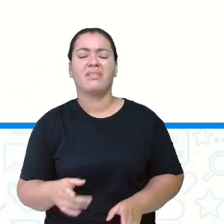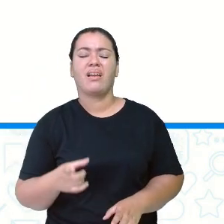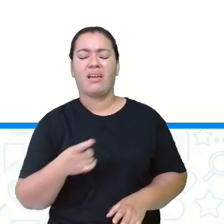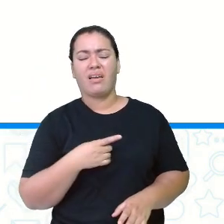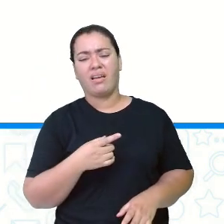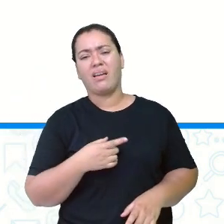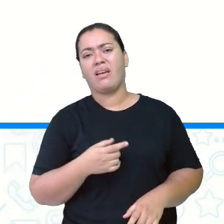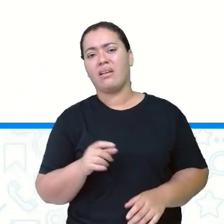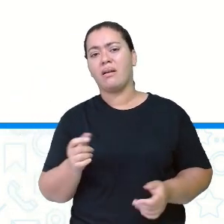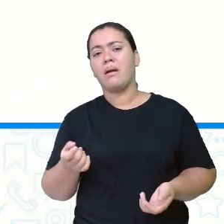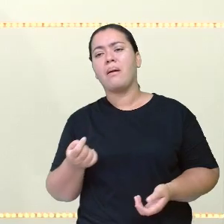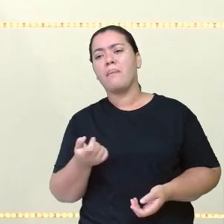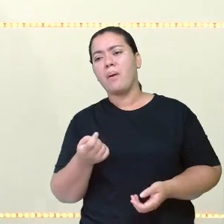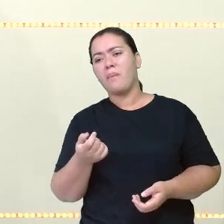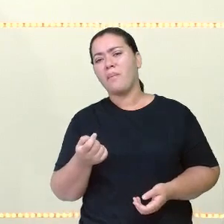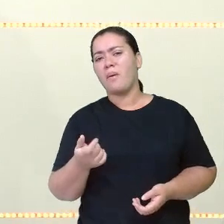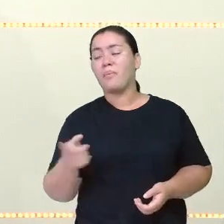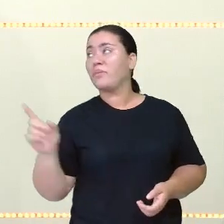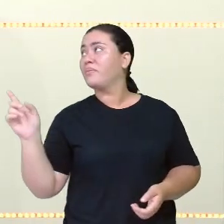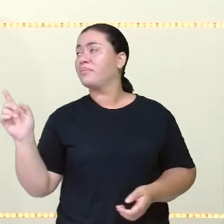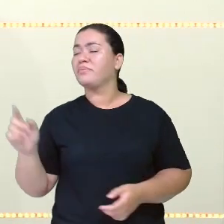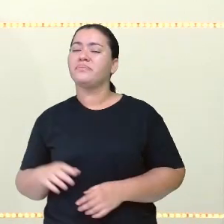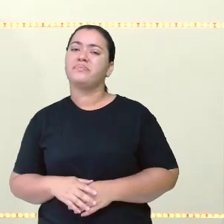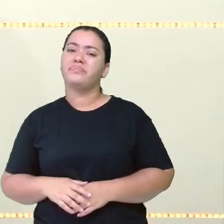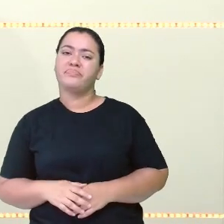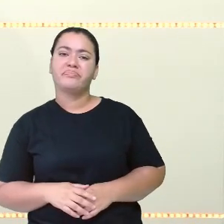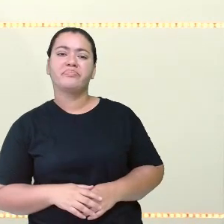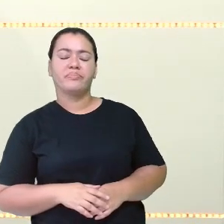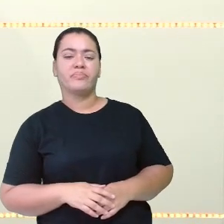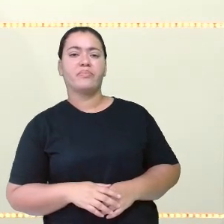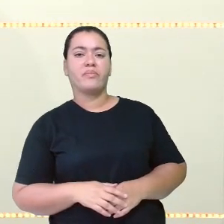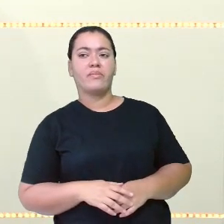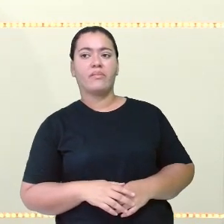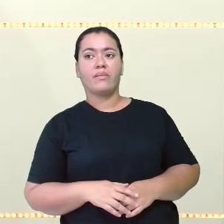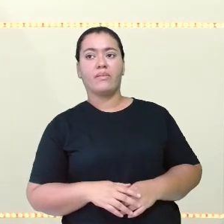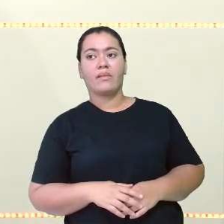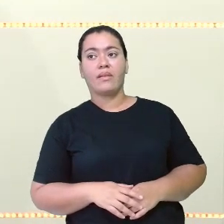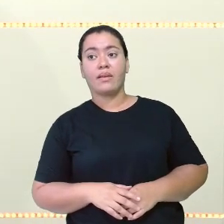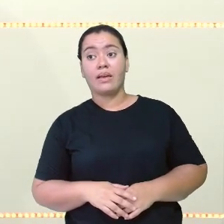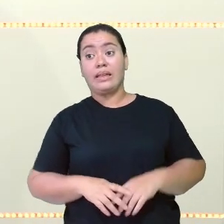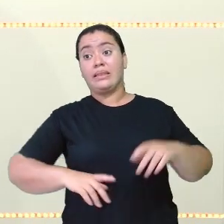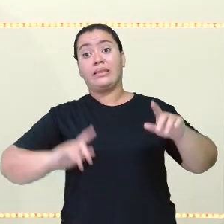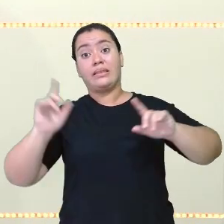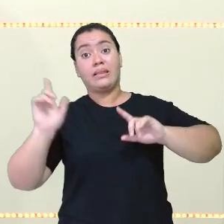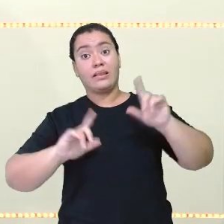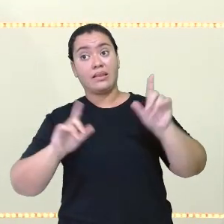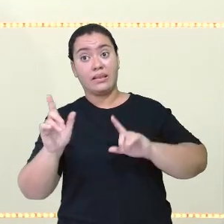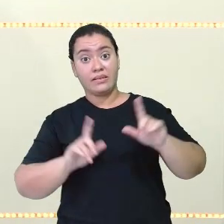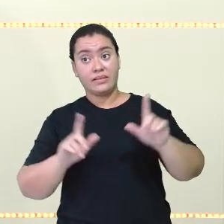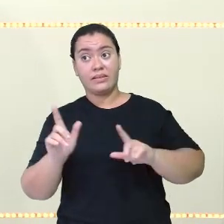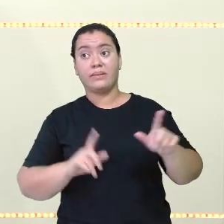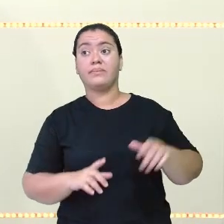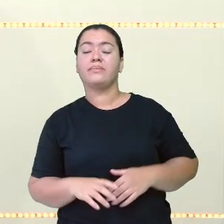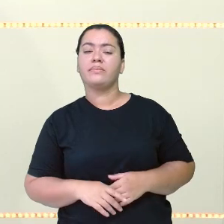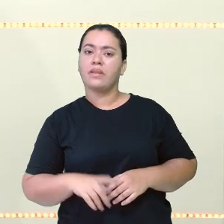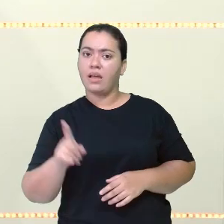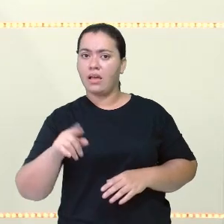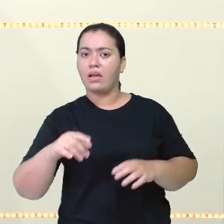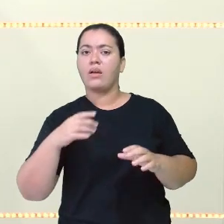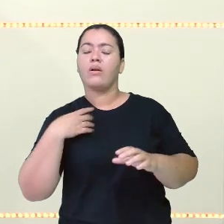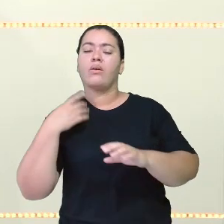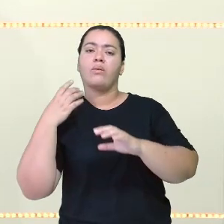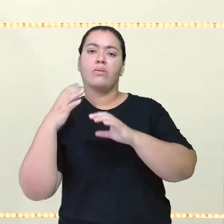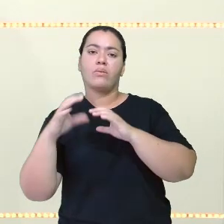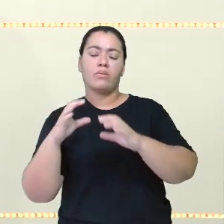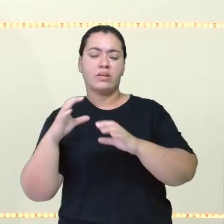obsoletos, como falou a professora Sté agora há pouco. E a televisão, que é um meio